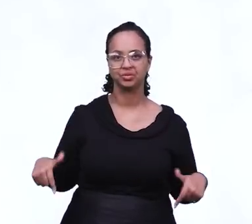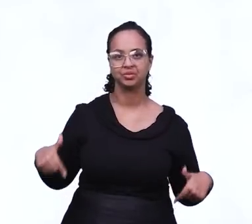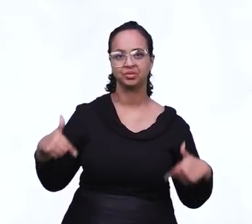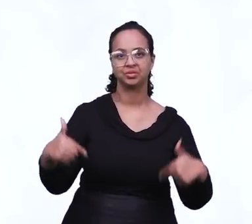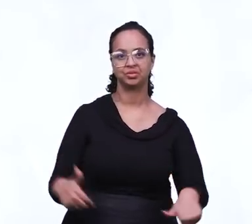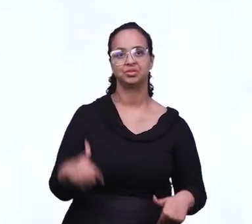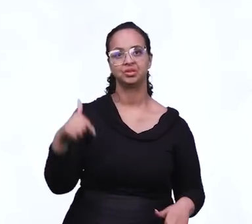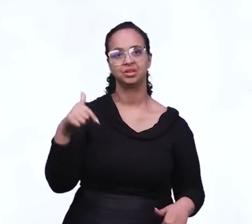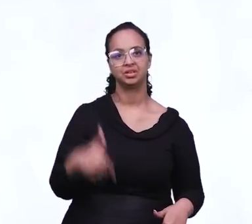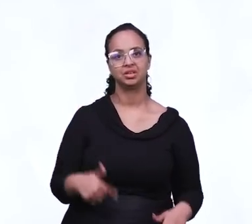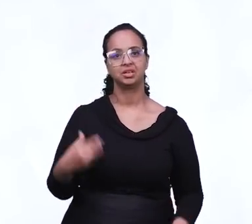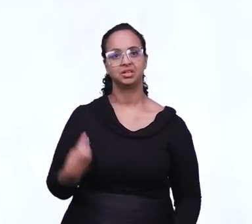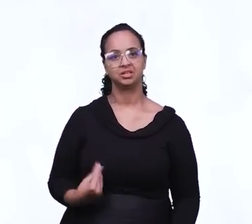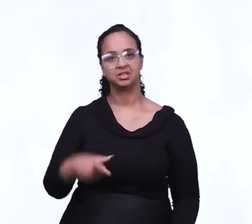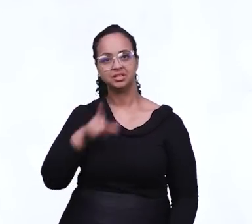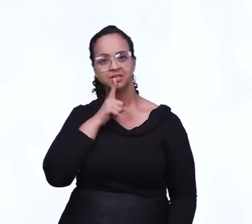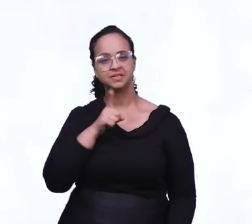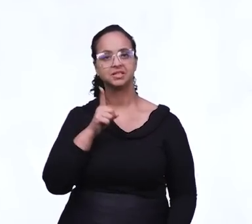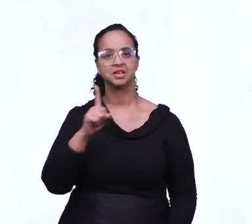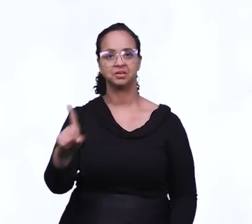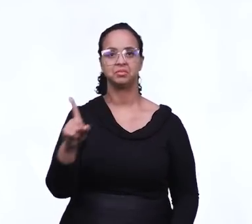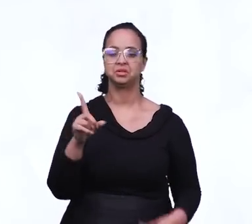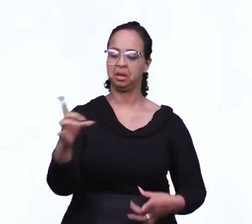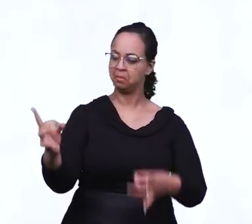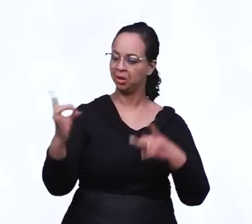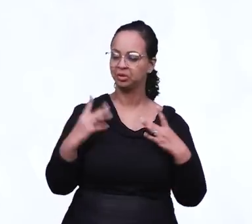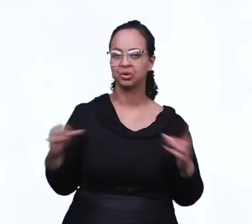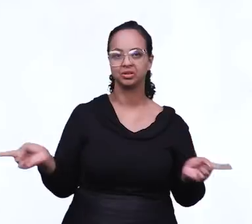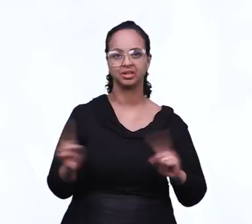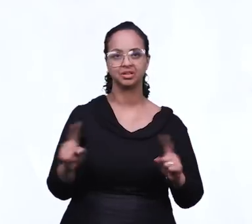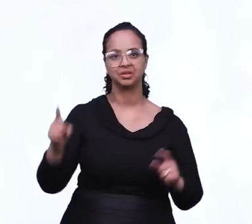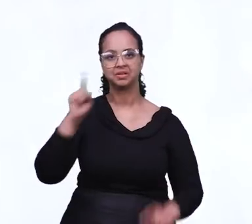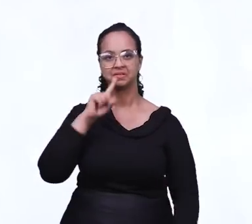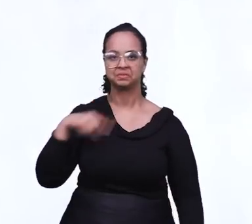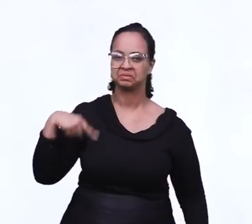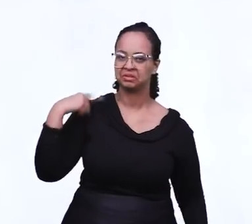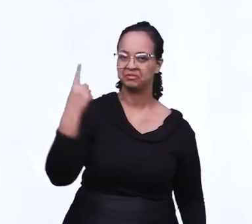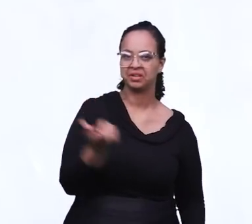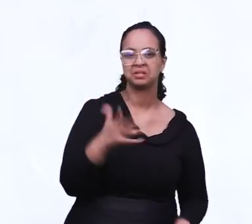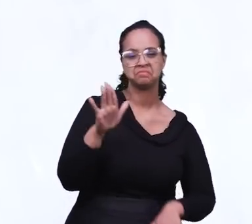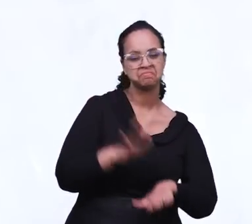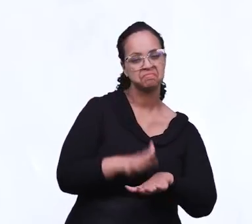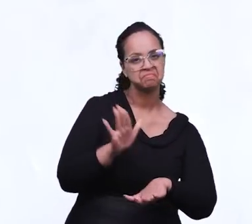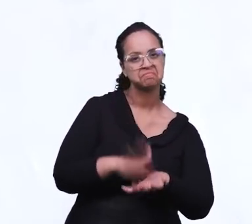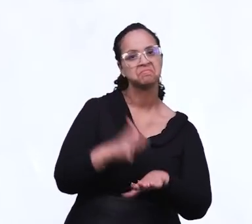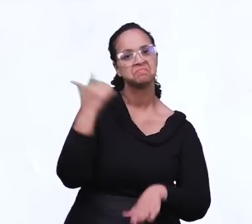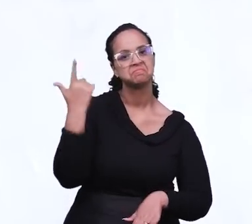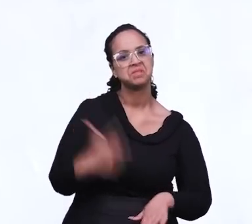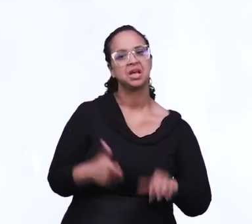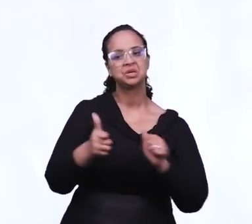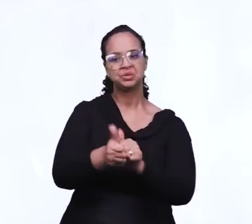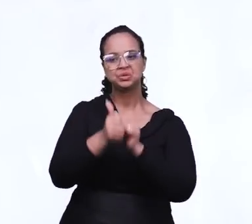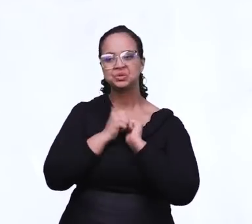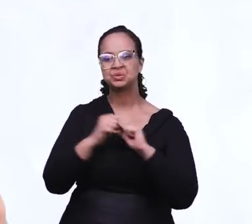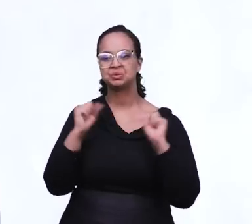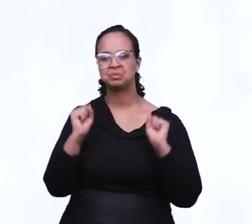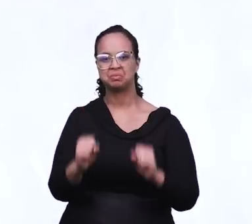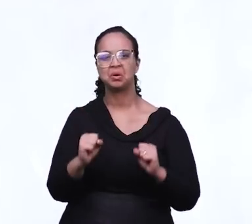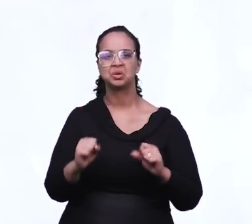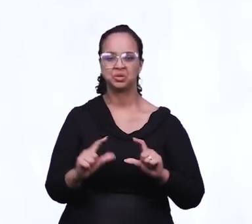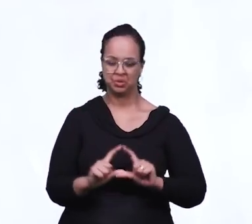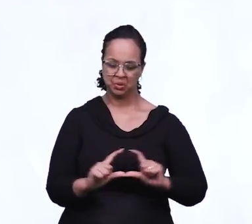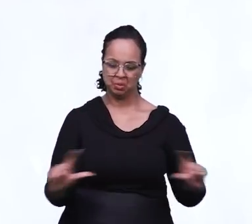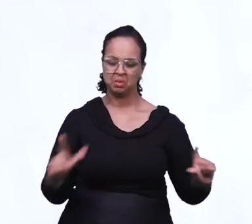proporcionado viver essa semana e você não me abandona, não. Próxima semana tem mais. Vamos estar juntinhos, ligadinhos.